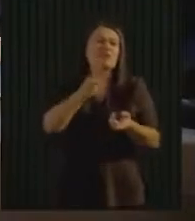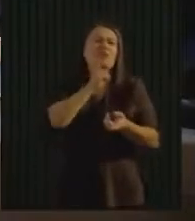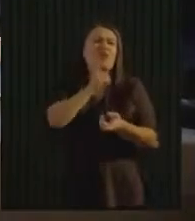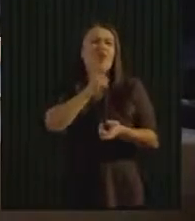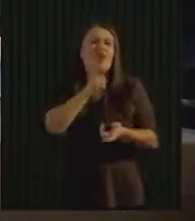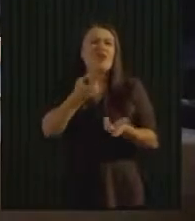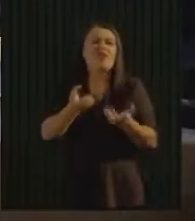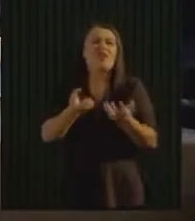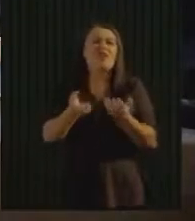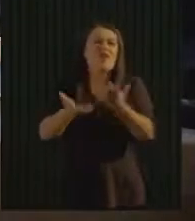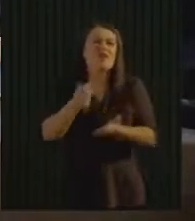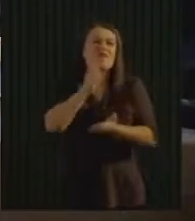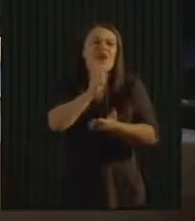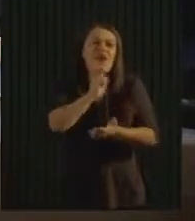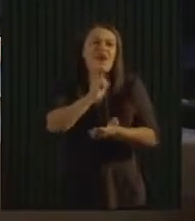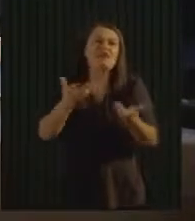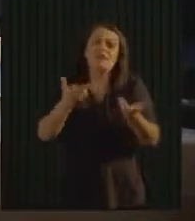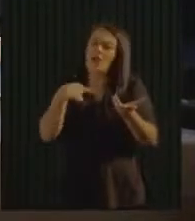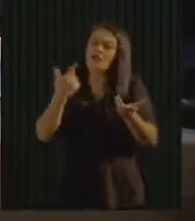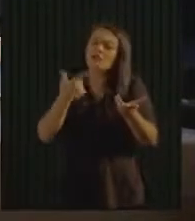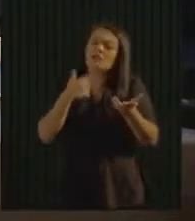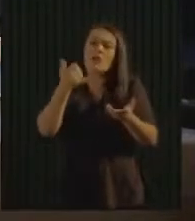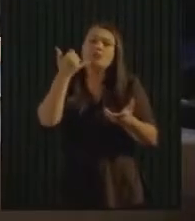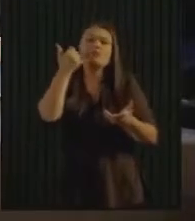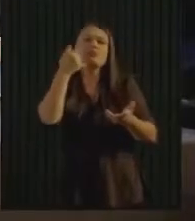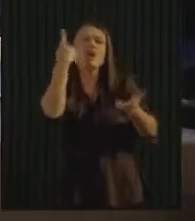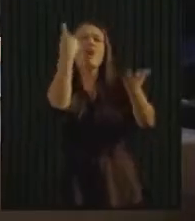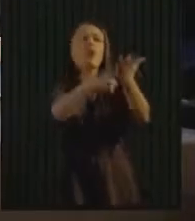com a colaboração. Já estamos chegando no final.